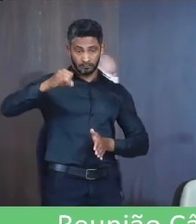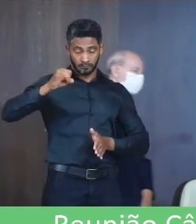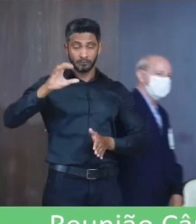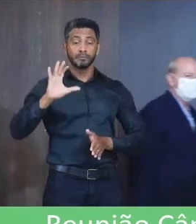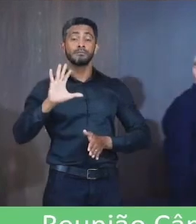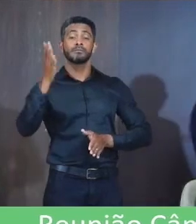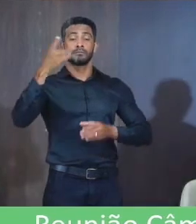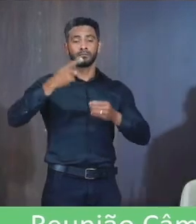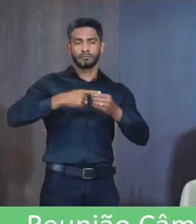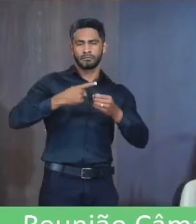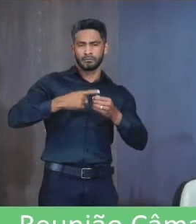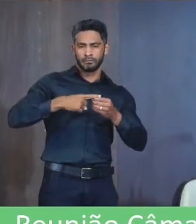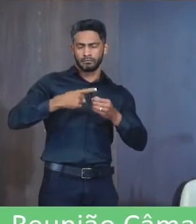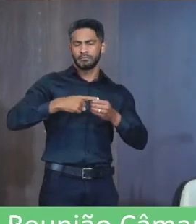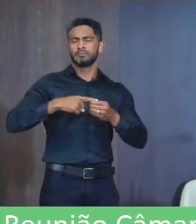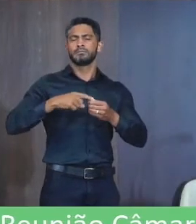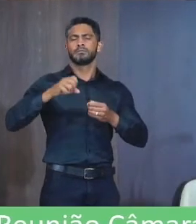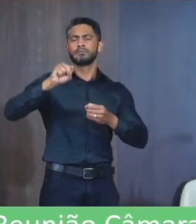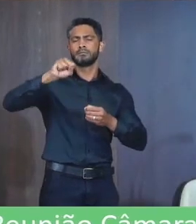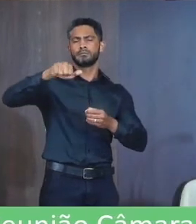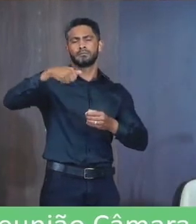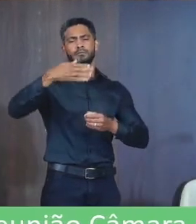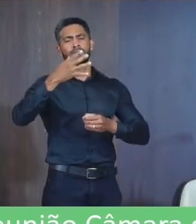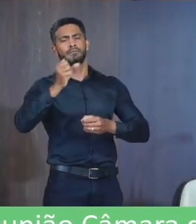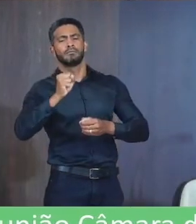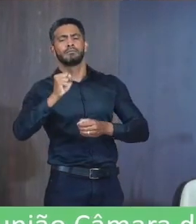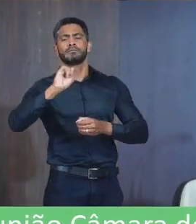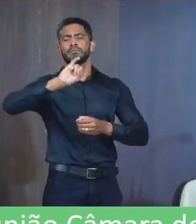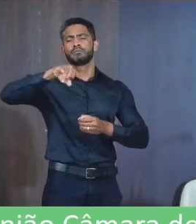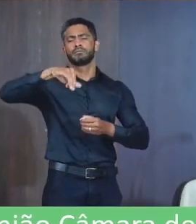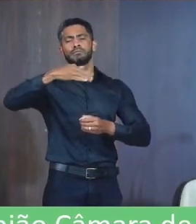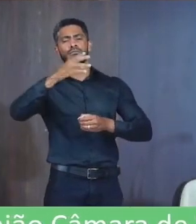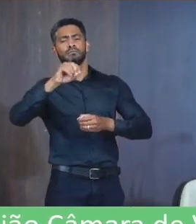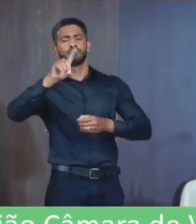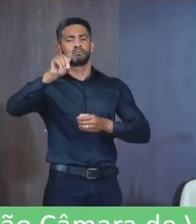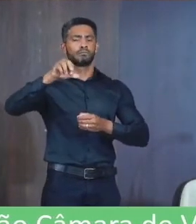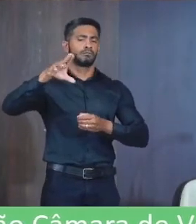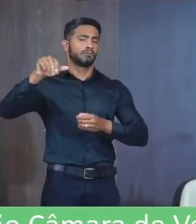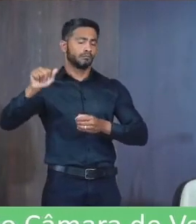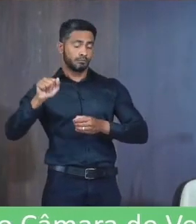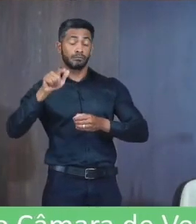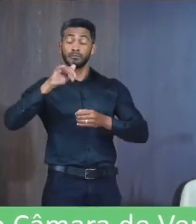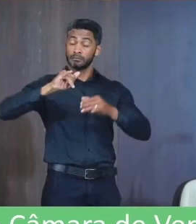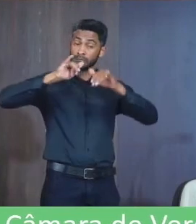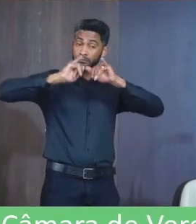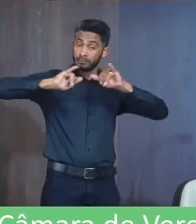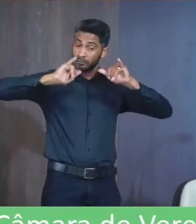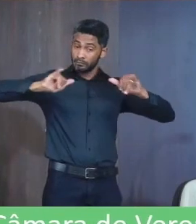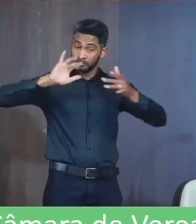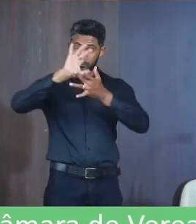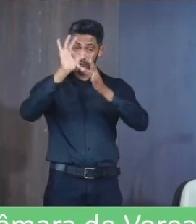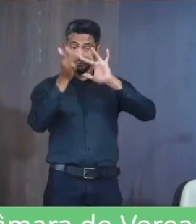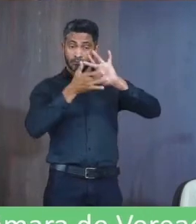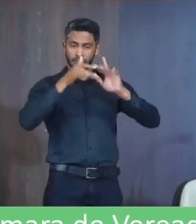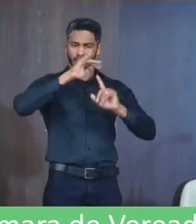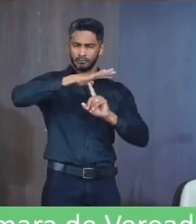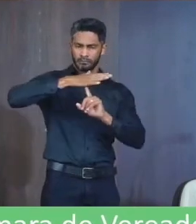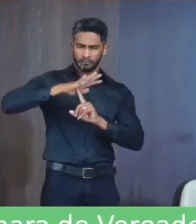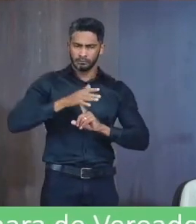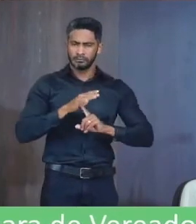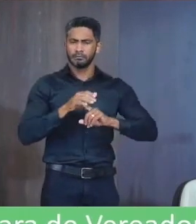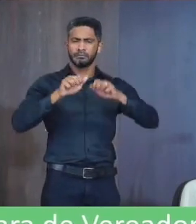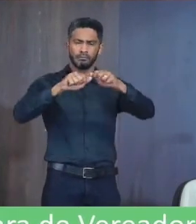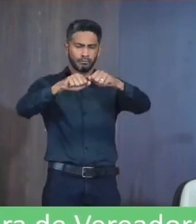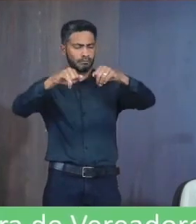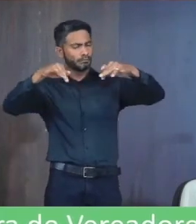A missão Jesus nas praças A referida missão destina-se à evangelização De todo tipo de